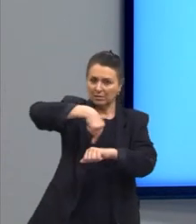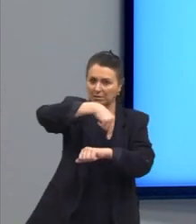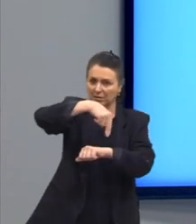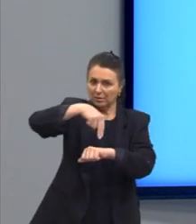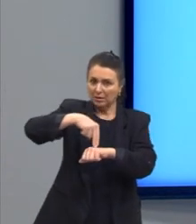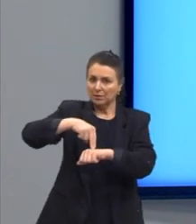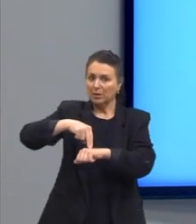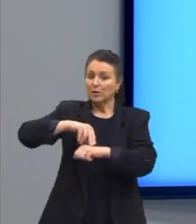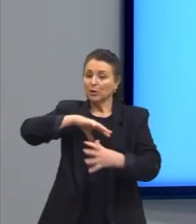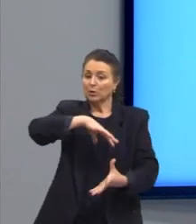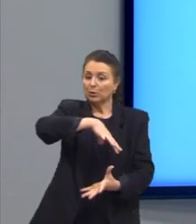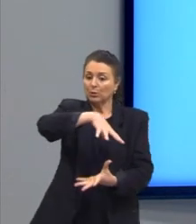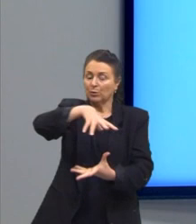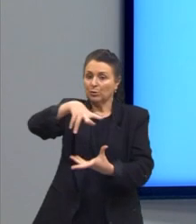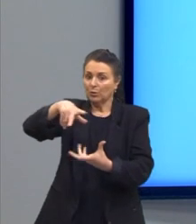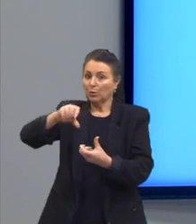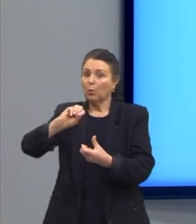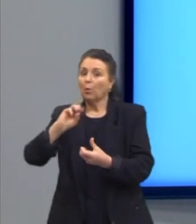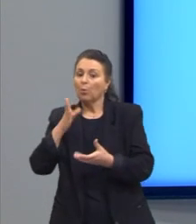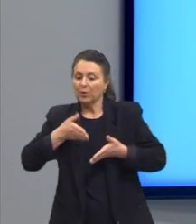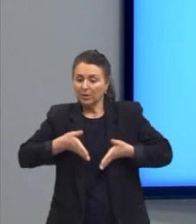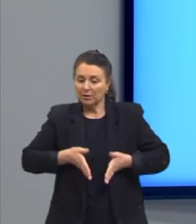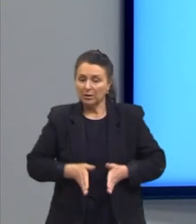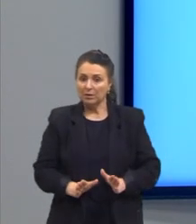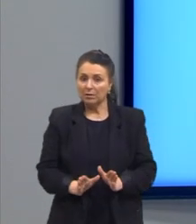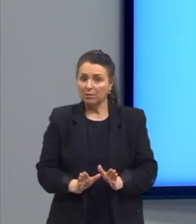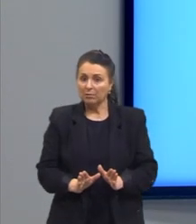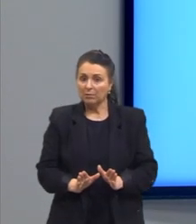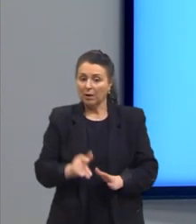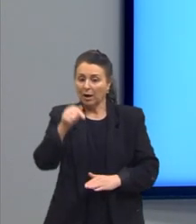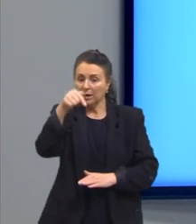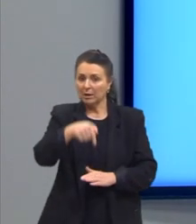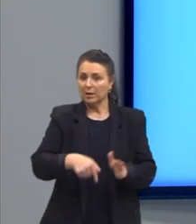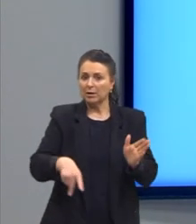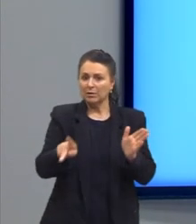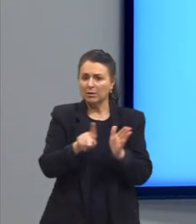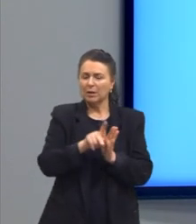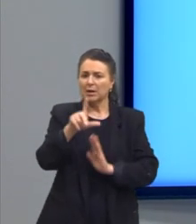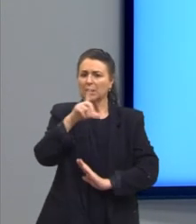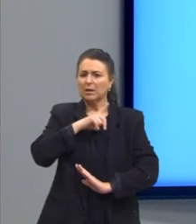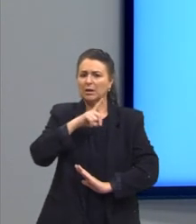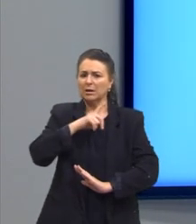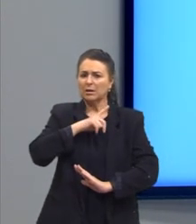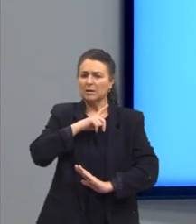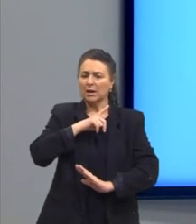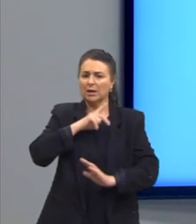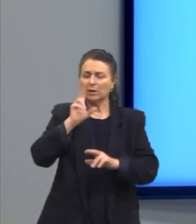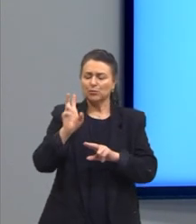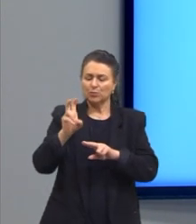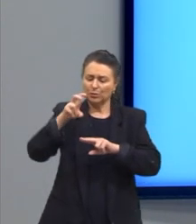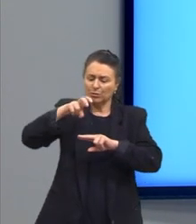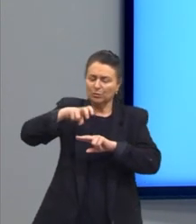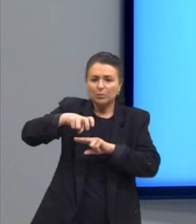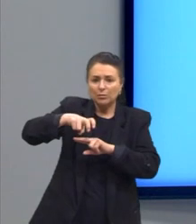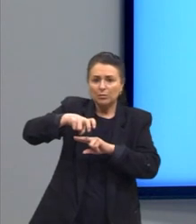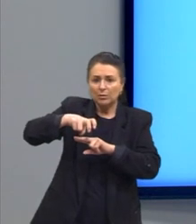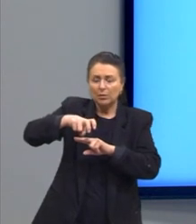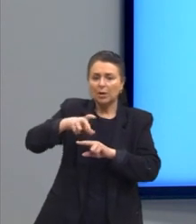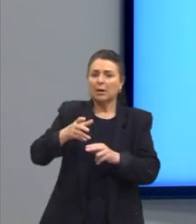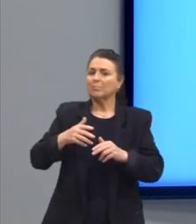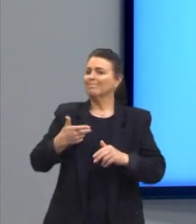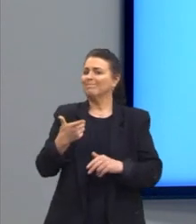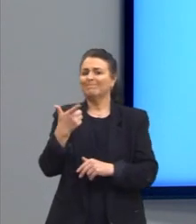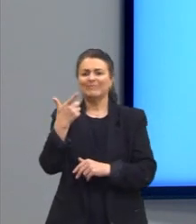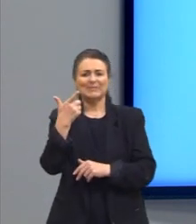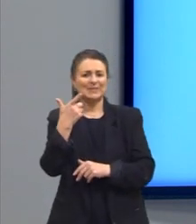estrangeiro recente e aborígene de tabuinha no beiço, uma existe a vegetar de cócoras, incapaz de evolução,